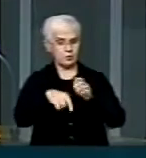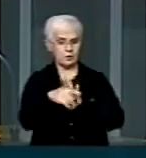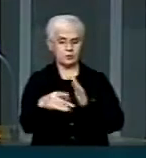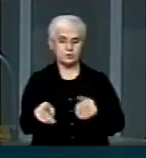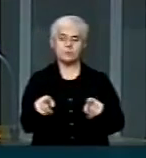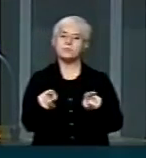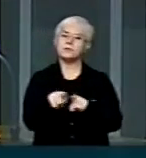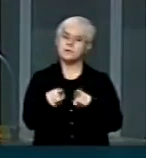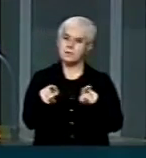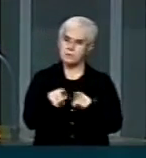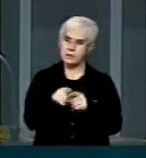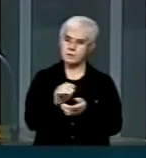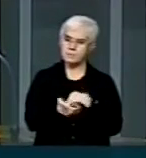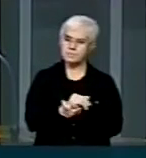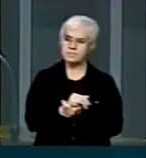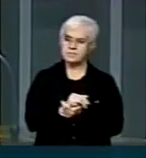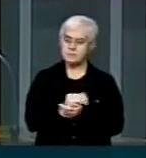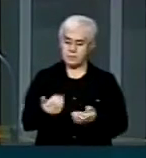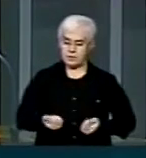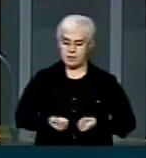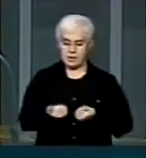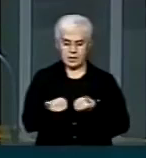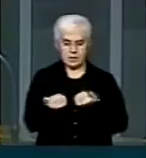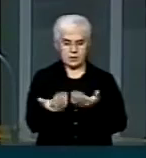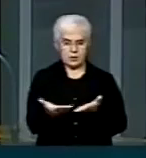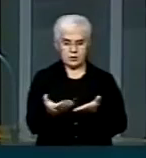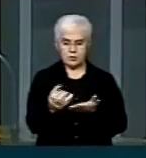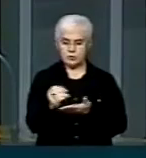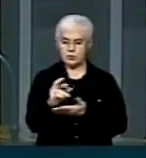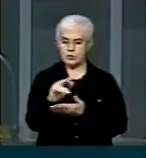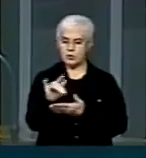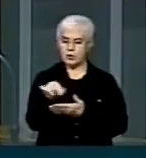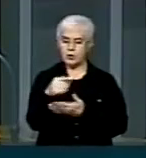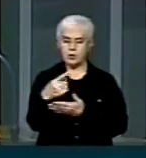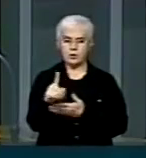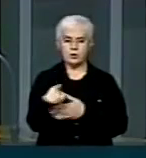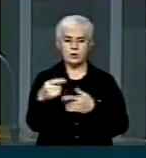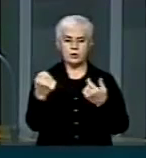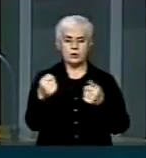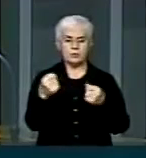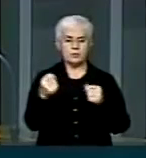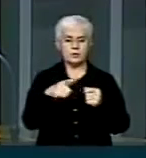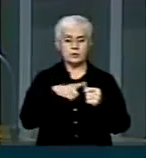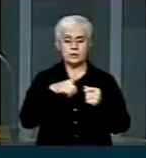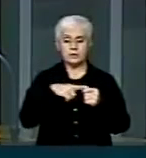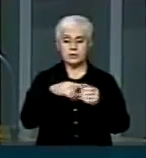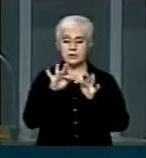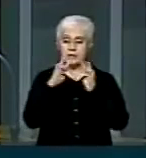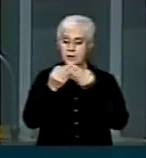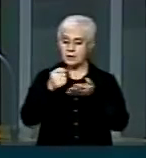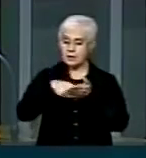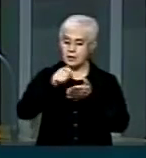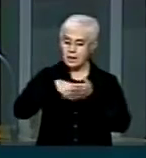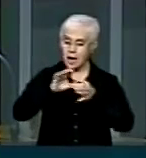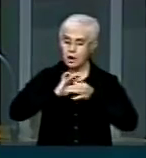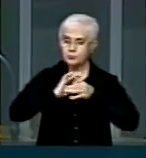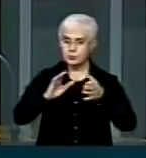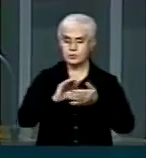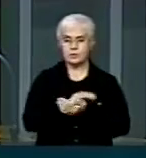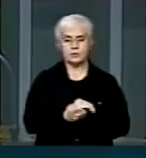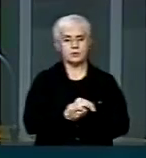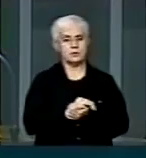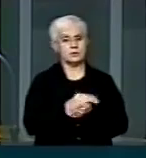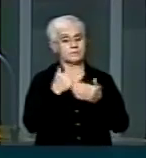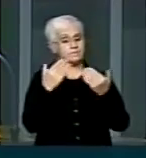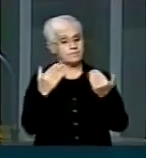disso, deputado Luiz Couto, para a doação ocorra a indispensável autorização dos familiares. Assim,